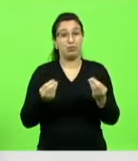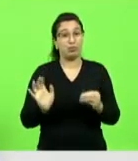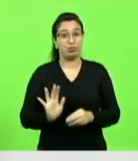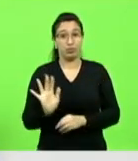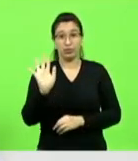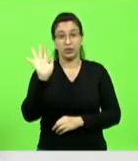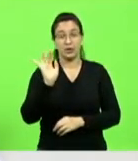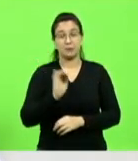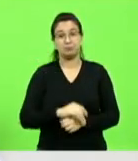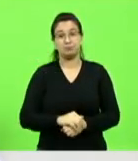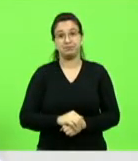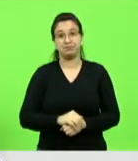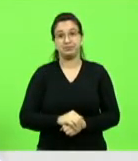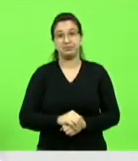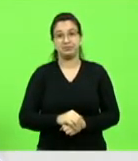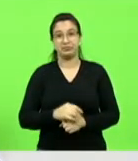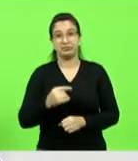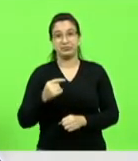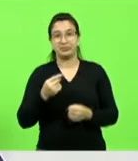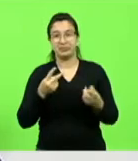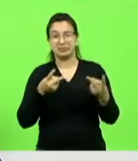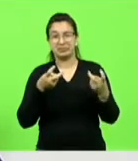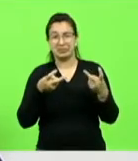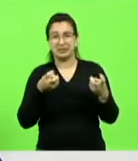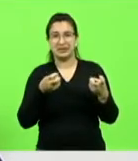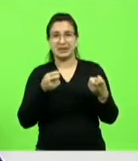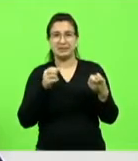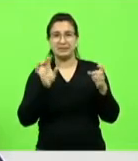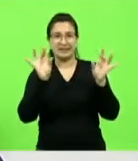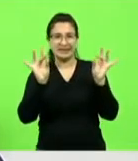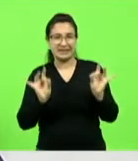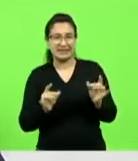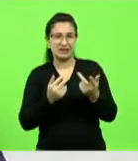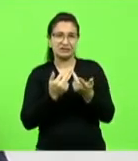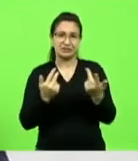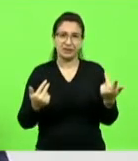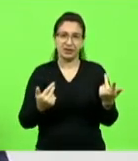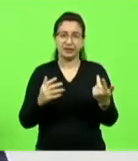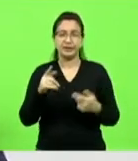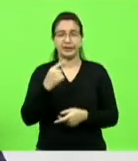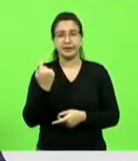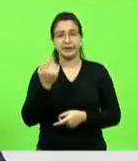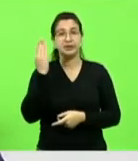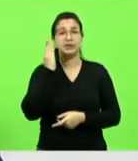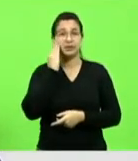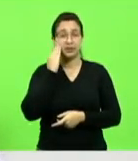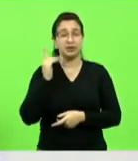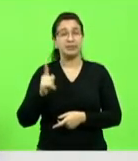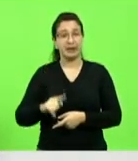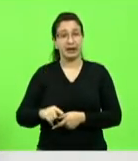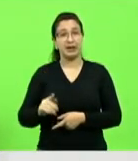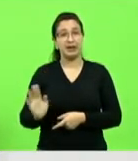entrar em detalhes, porque todos nós sabemos o quanto isso encarece